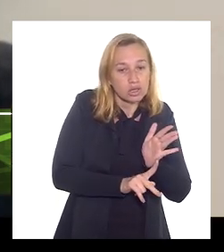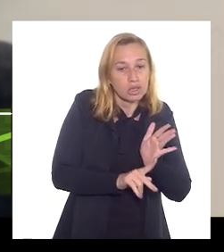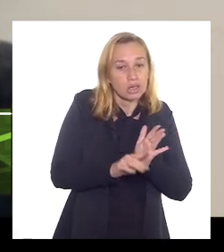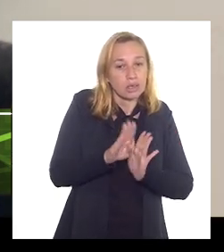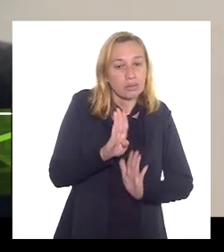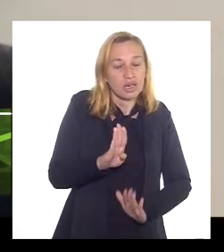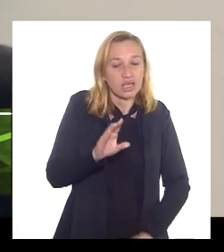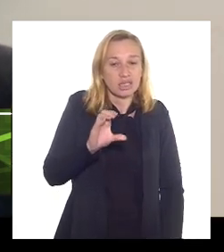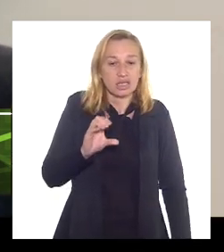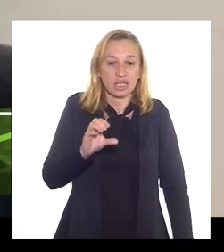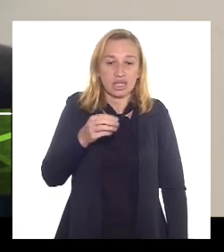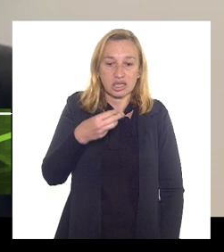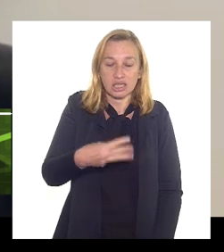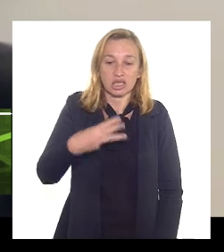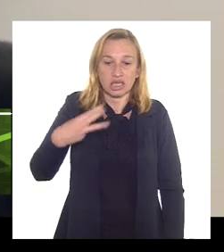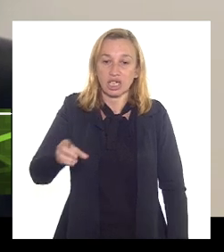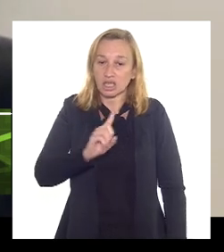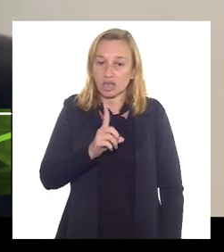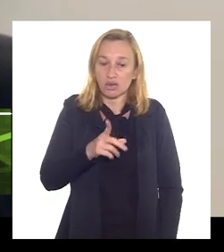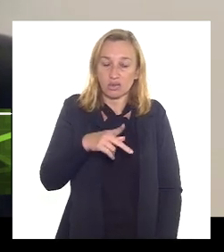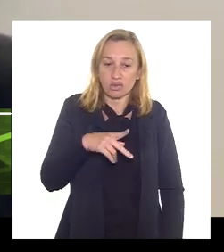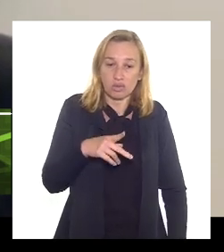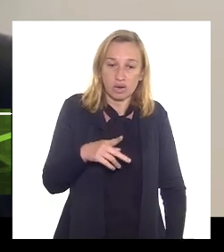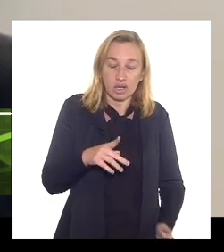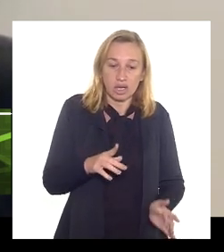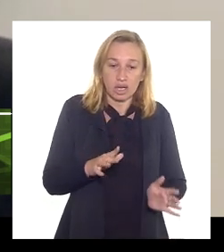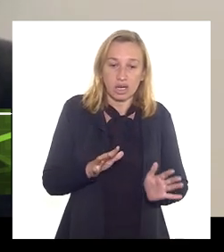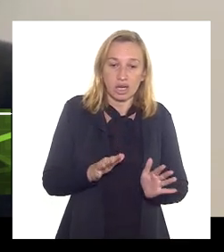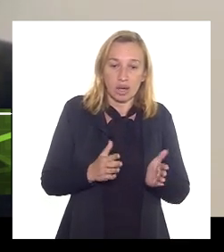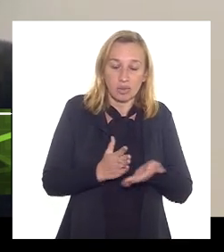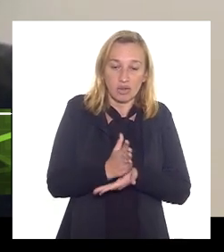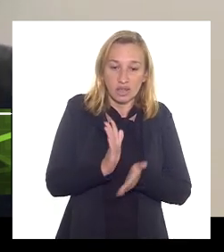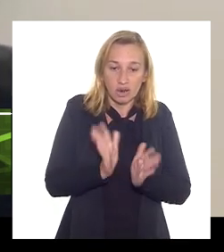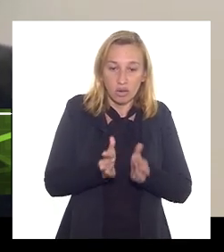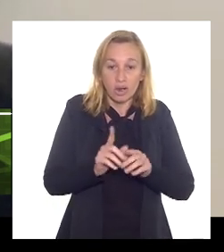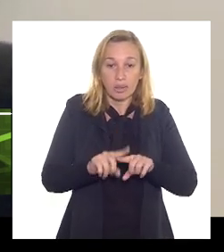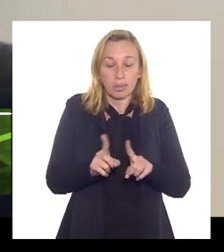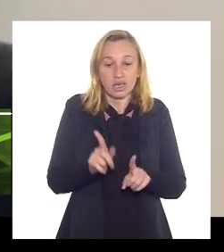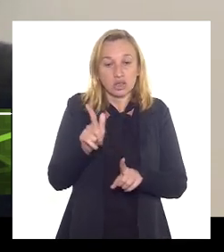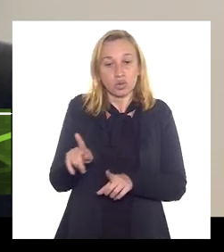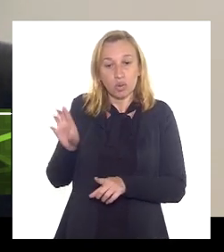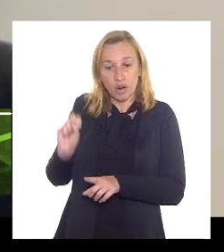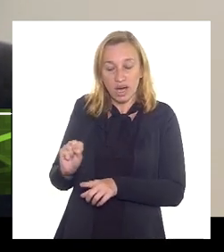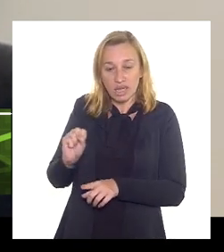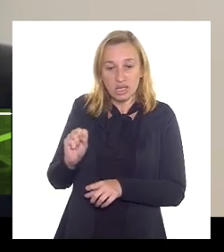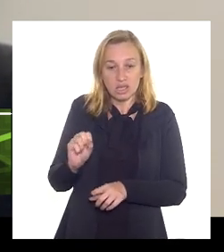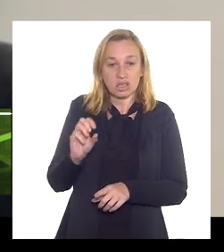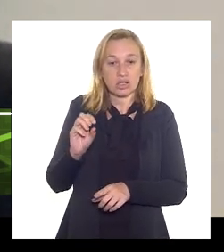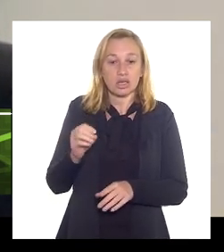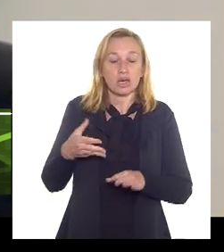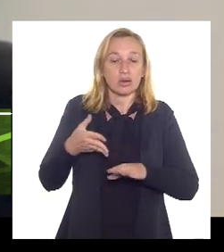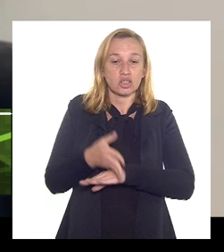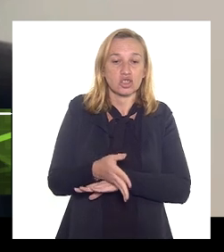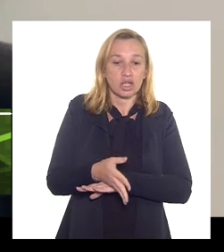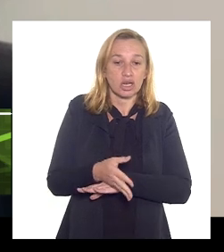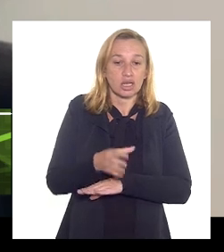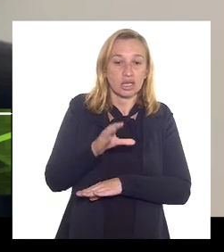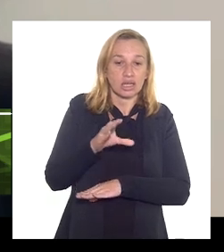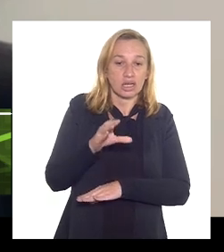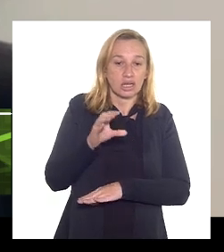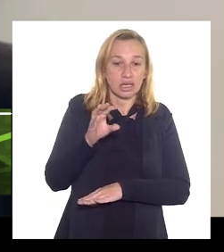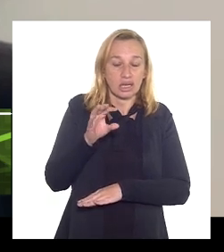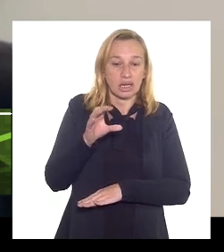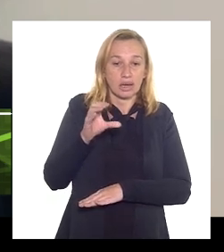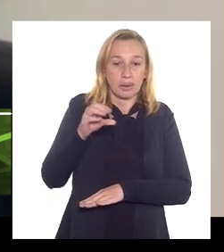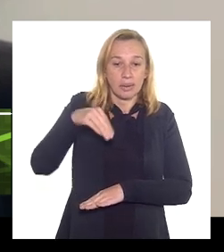que não foi decidido ainda a intenção de trazer por gasoduto marítimo também para a chegada em Cabiunas em